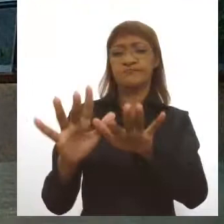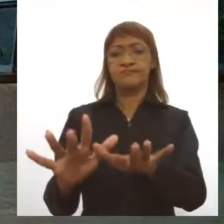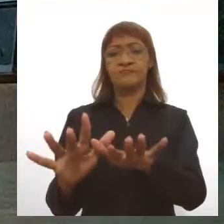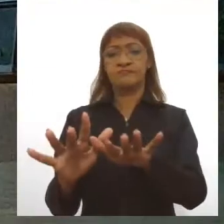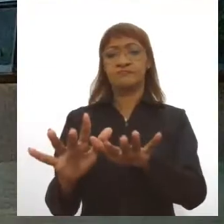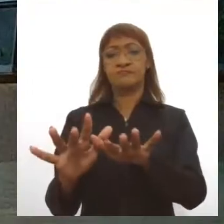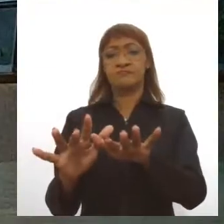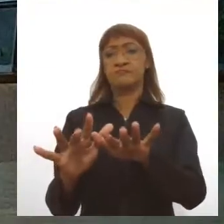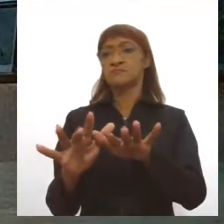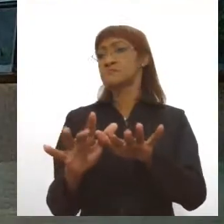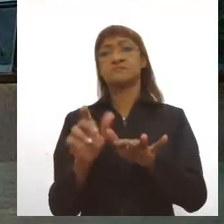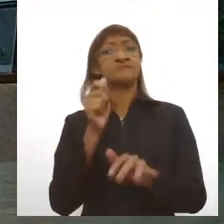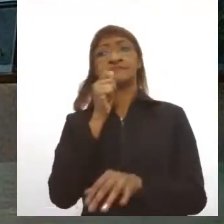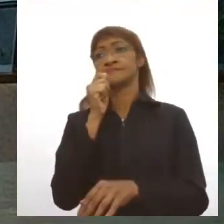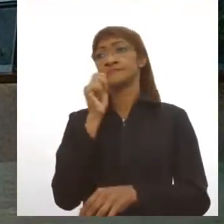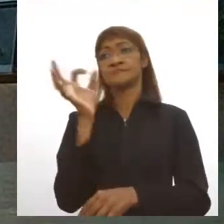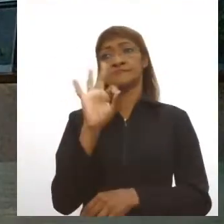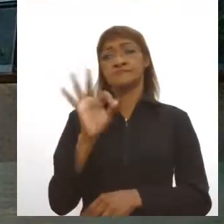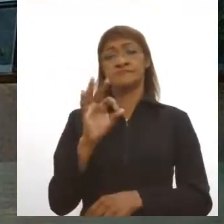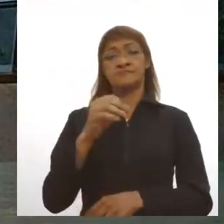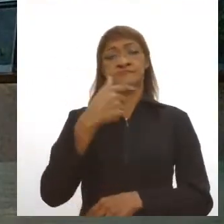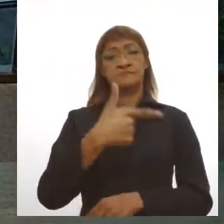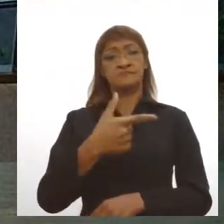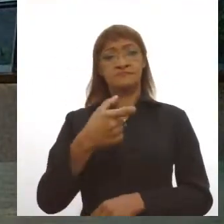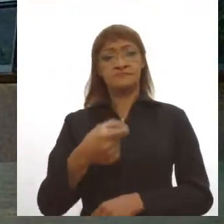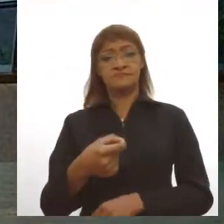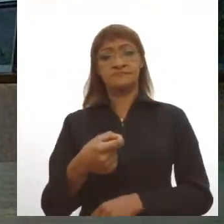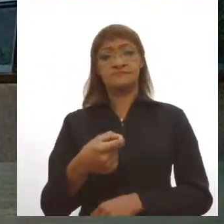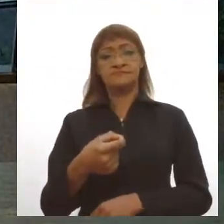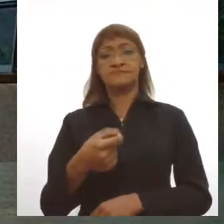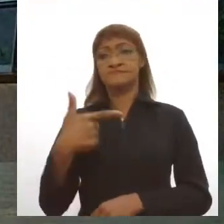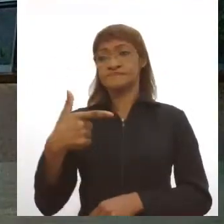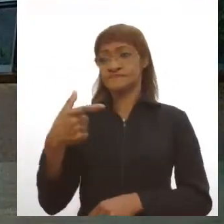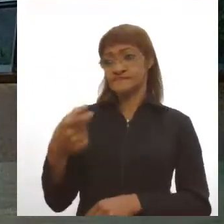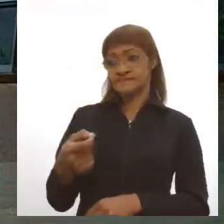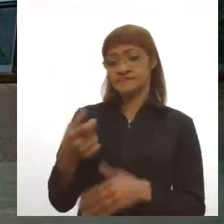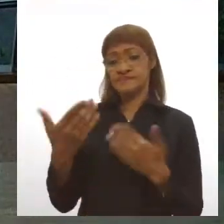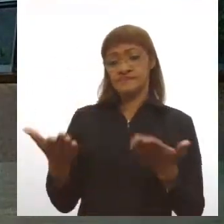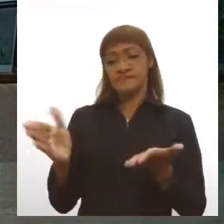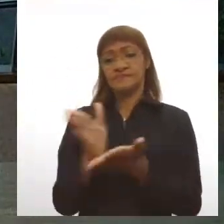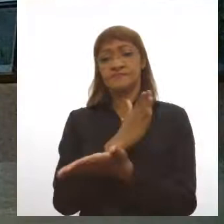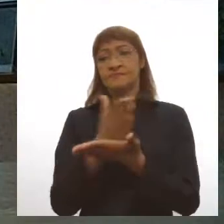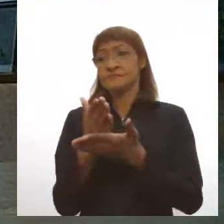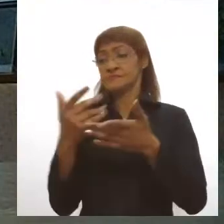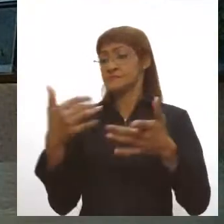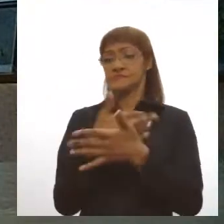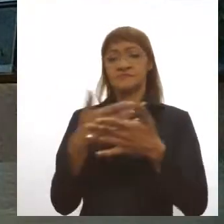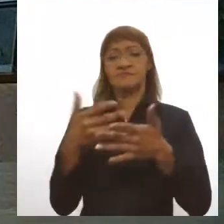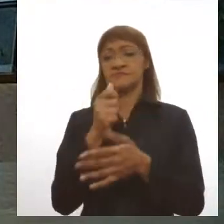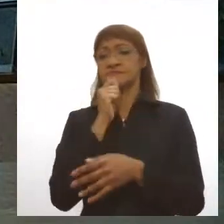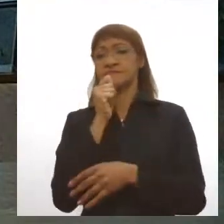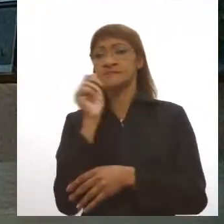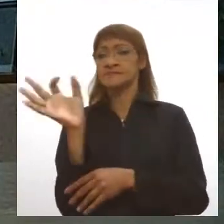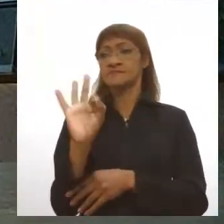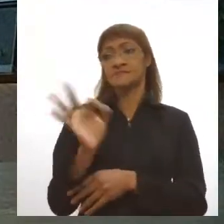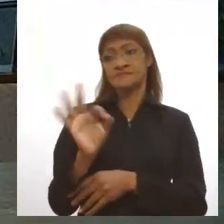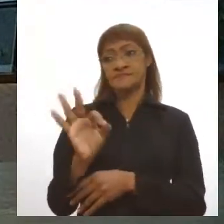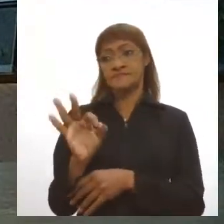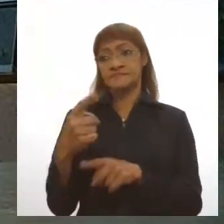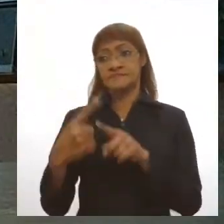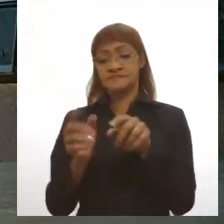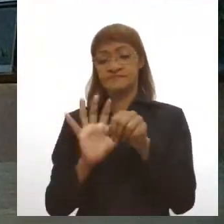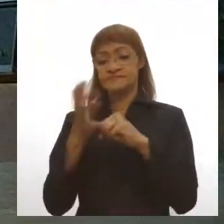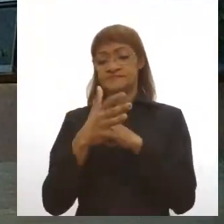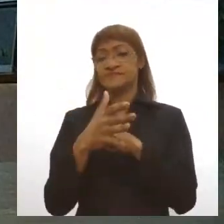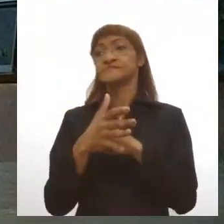teve o Carnaval, praticamente, em 2020, né? Algumas cidades já não tiveram por causa do aumento dos números de casos da Covid